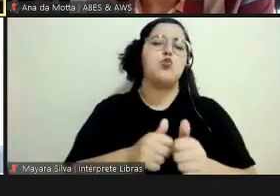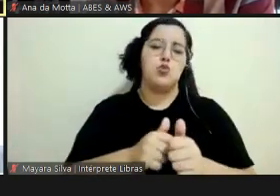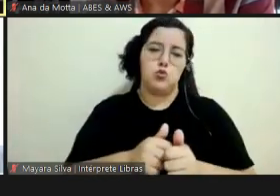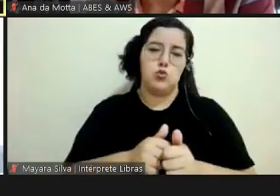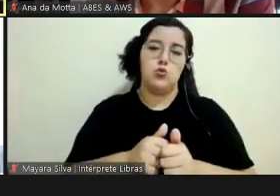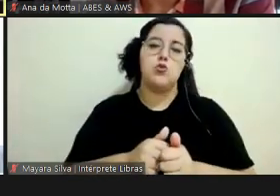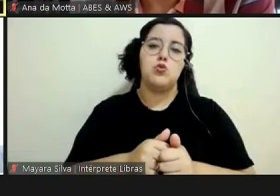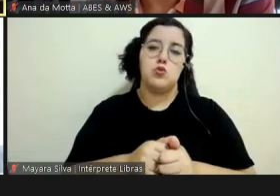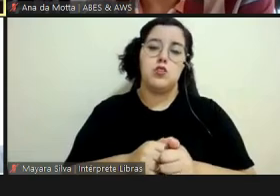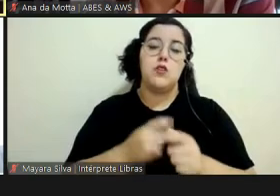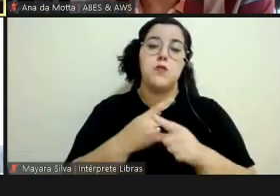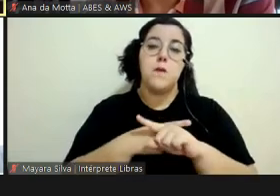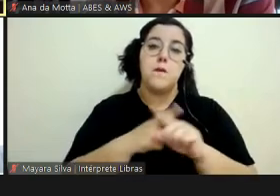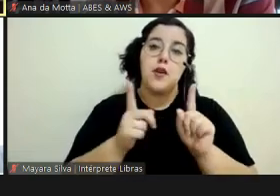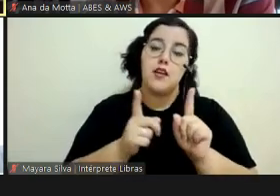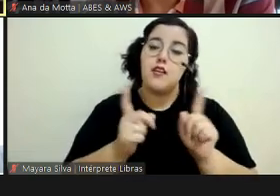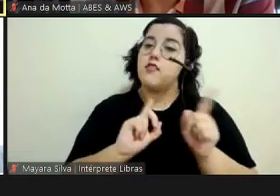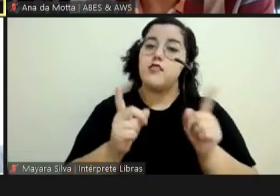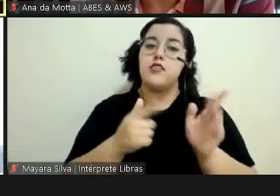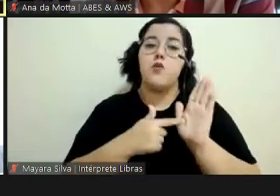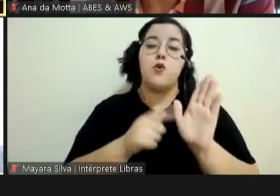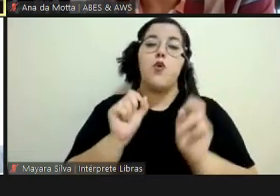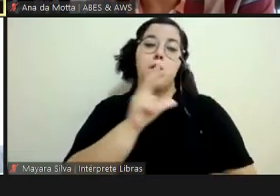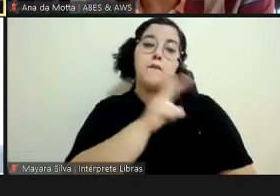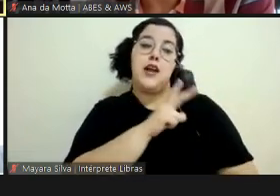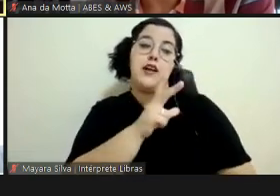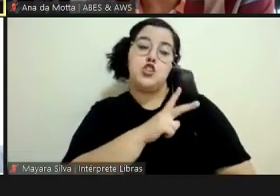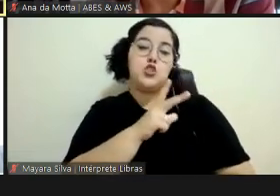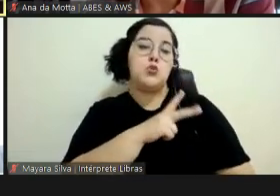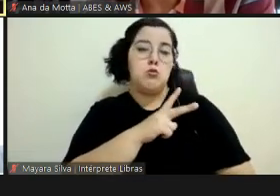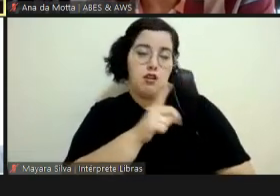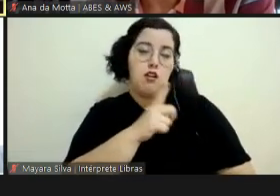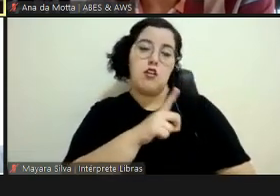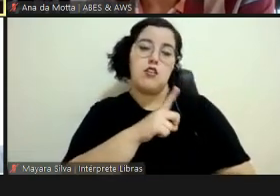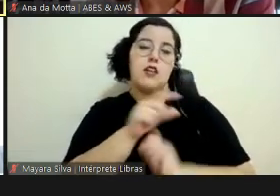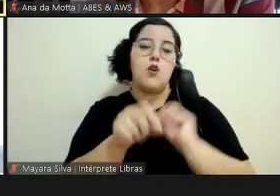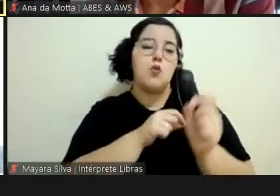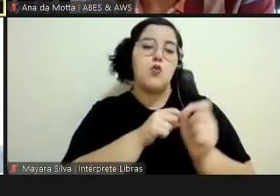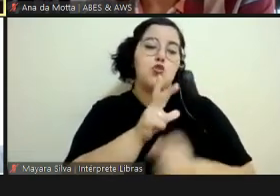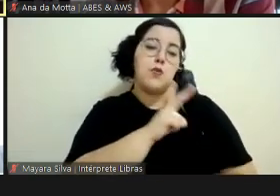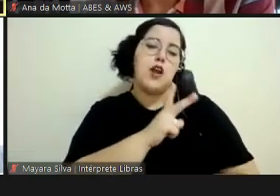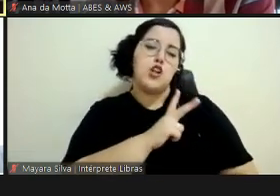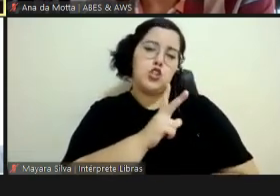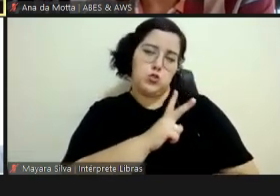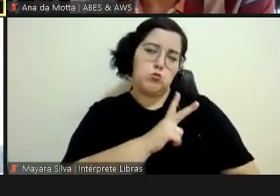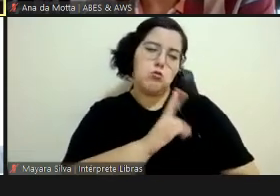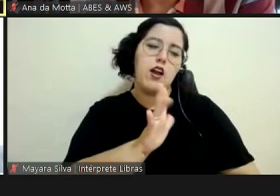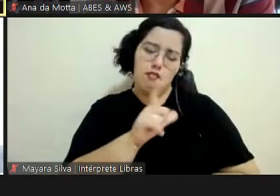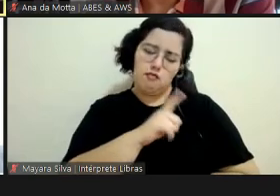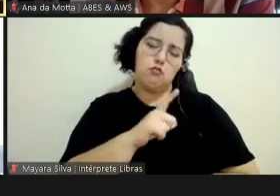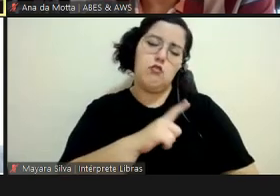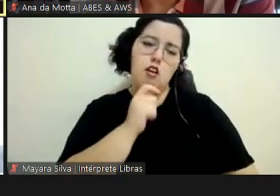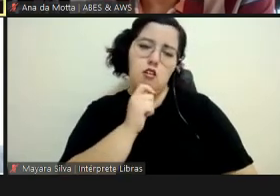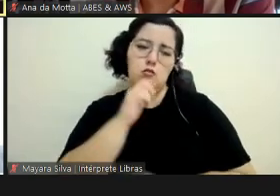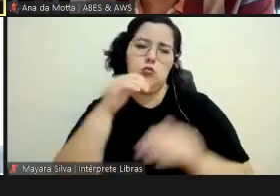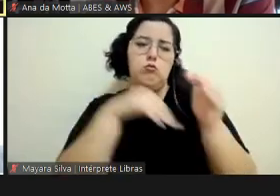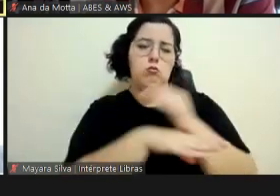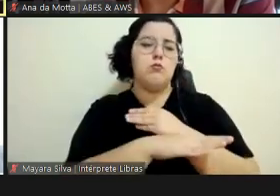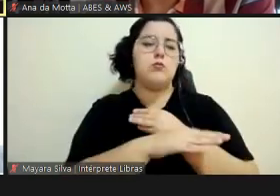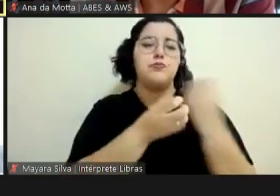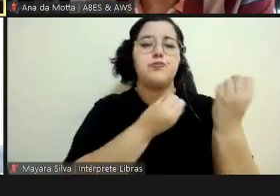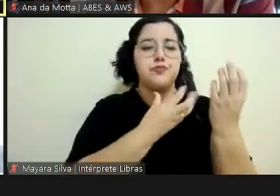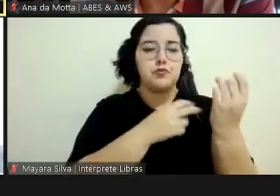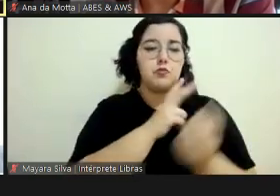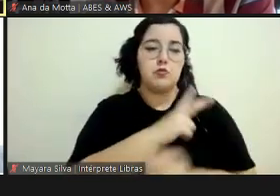exceto o que for reservado por alguma razão, e a gente faz a classificação, né, e a questão da privacidade também, dos dados das pessoas que